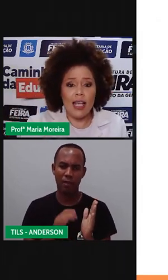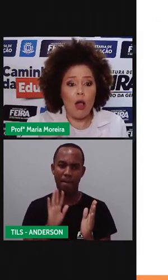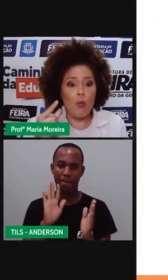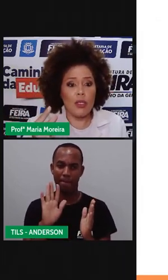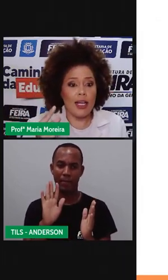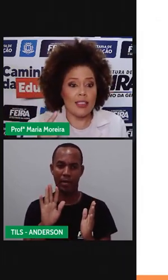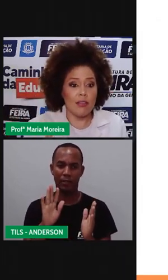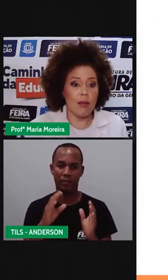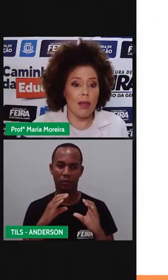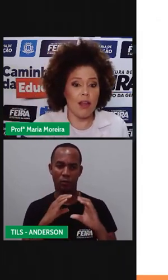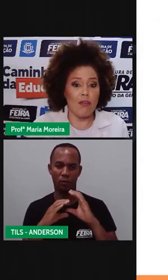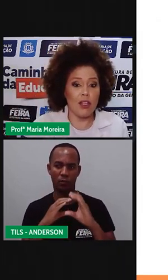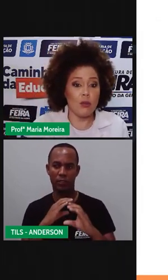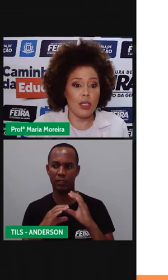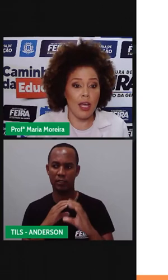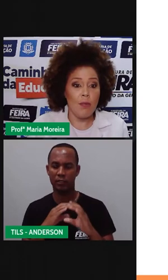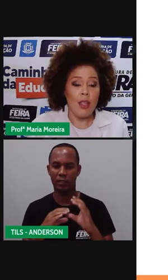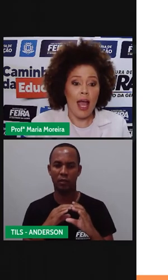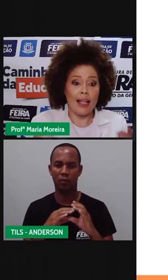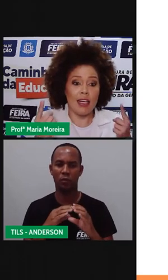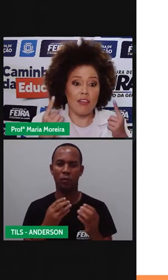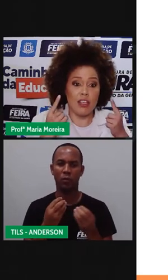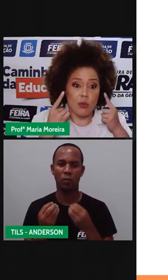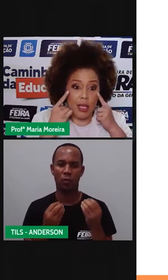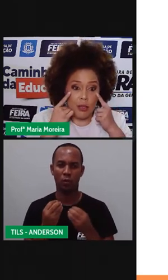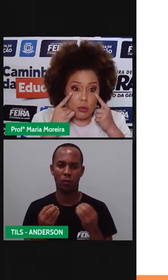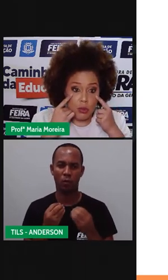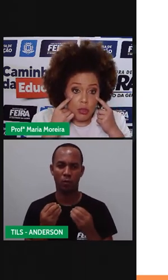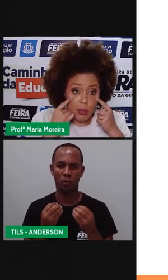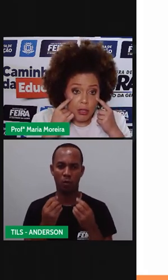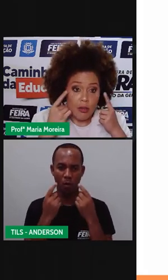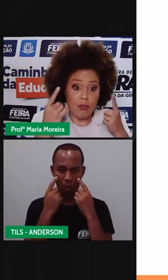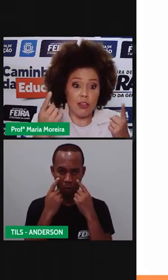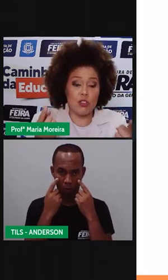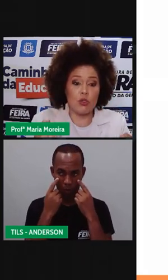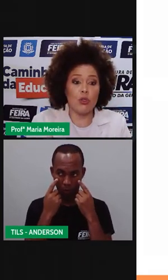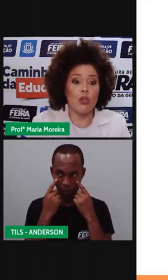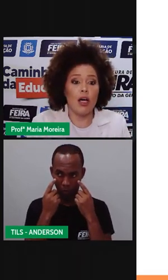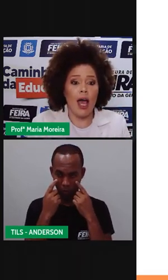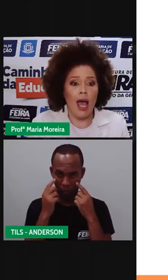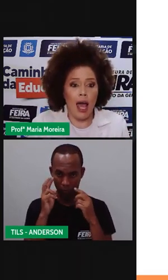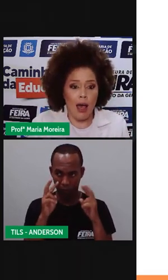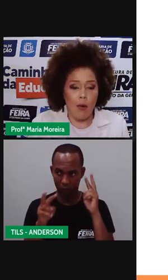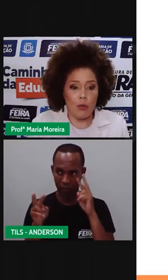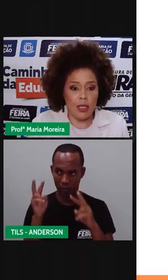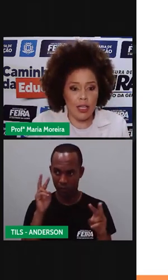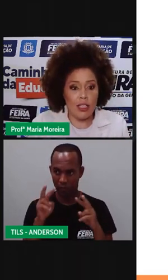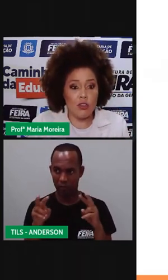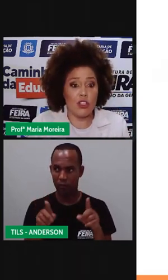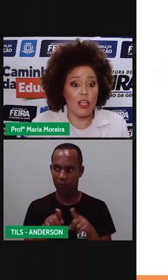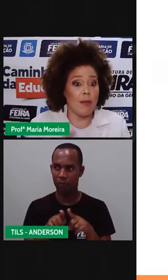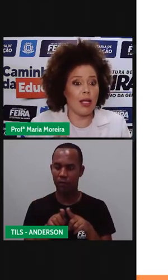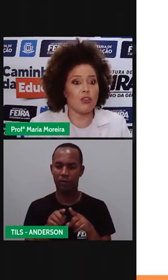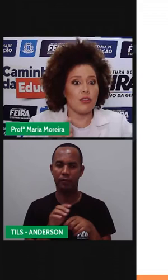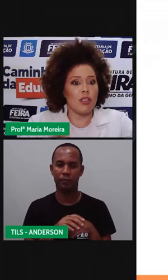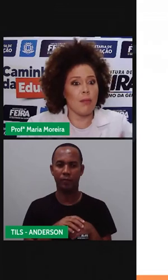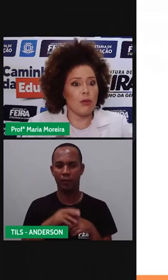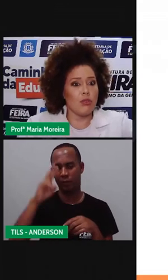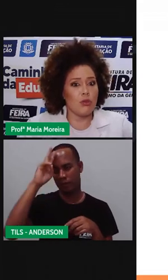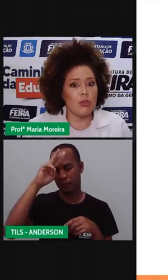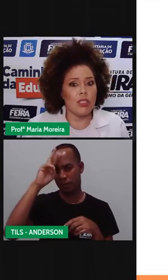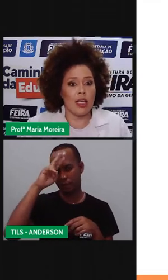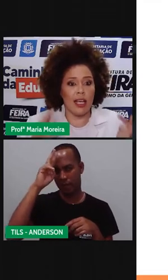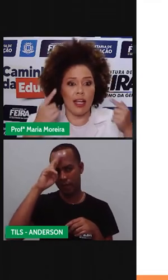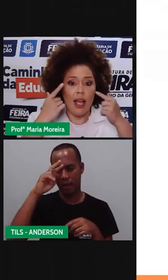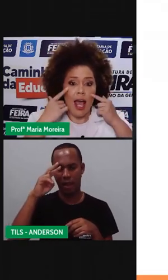Mas a comunicação também é feita o quê? Através o quê? Do visual. Não é isso? A gente tem que lembrar dos nossos